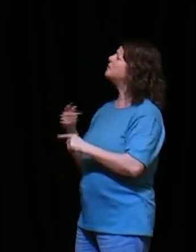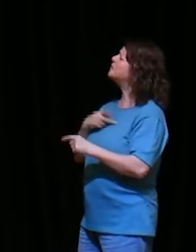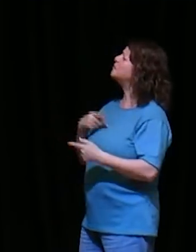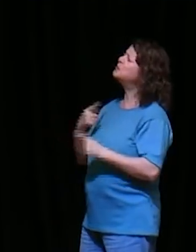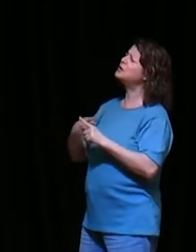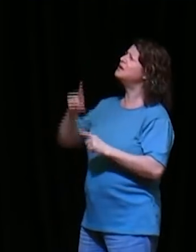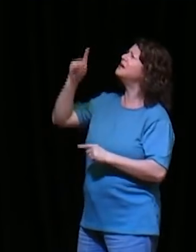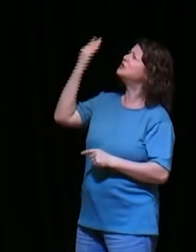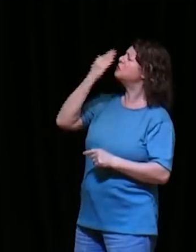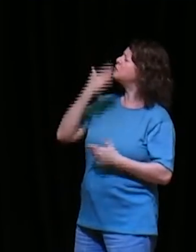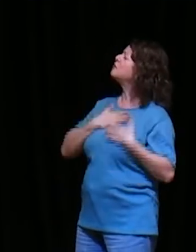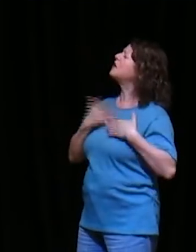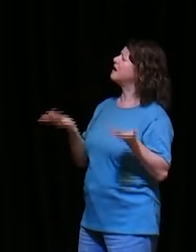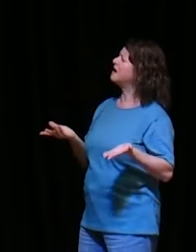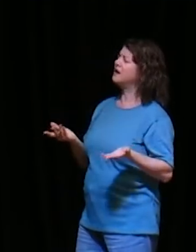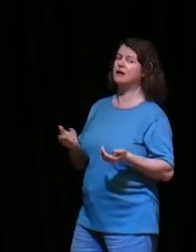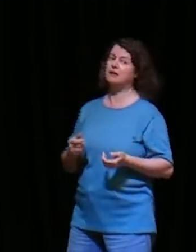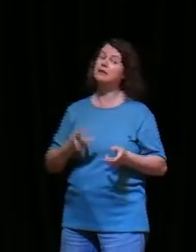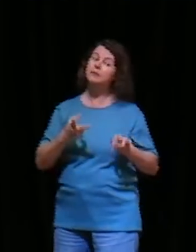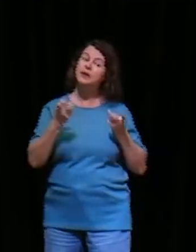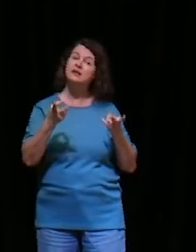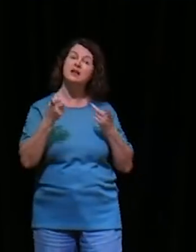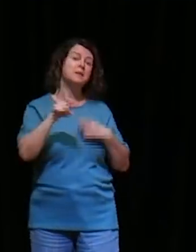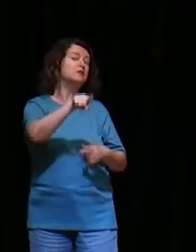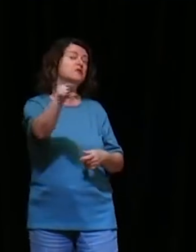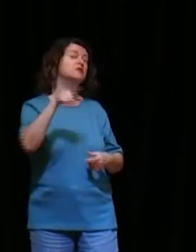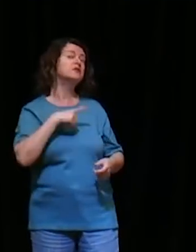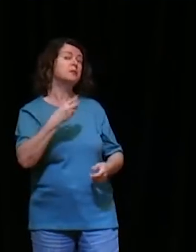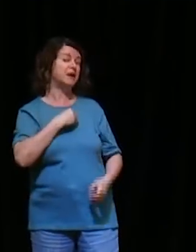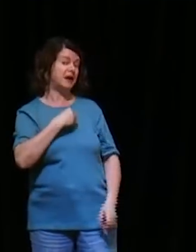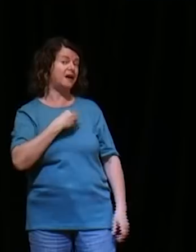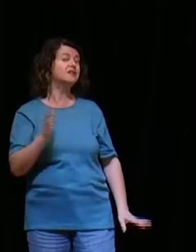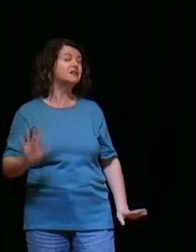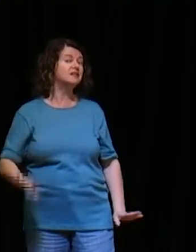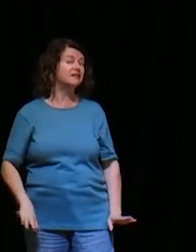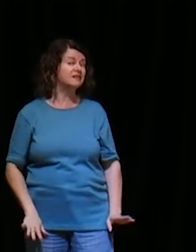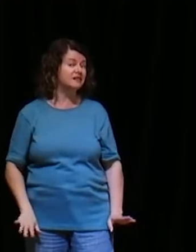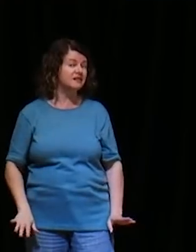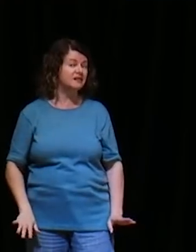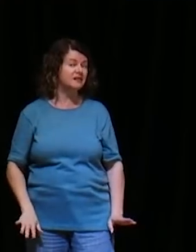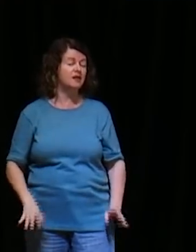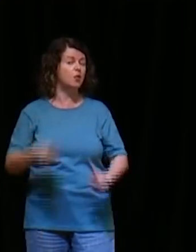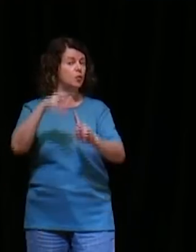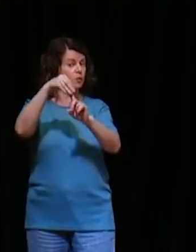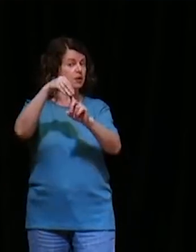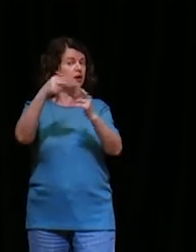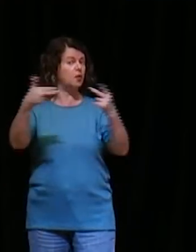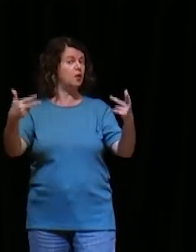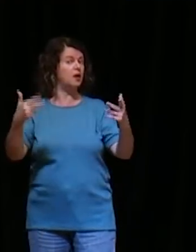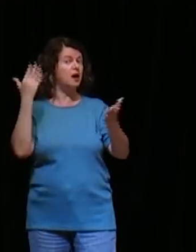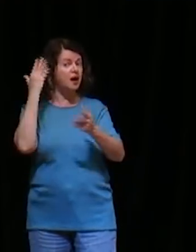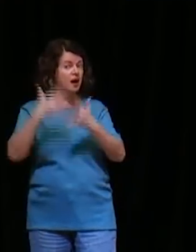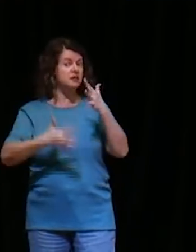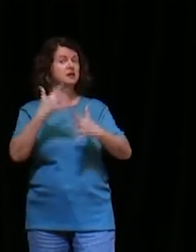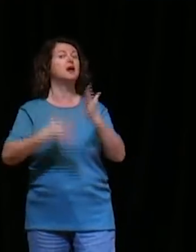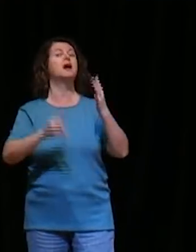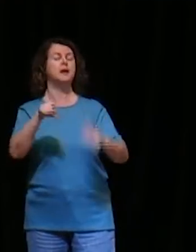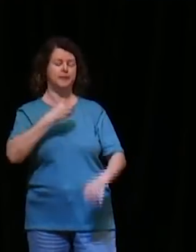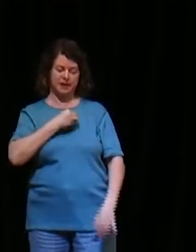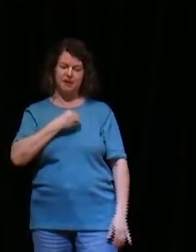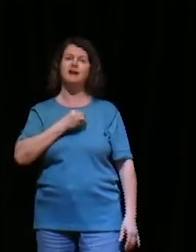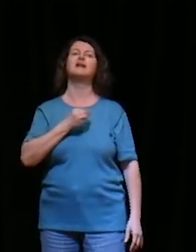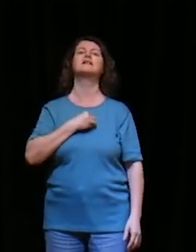vai separar você, de Deus, é o pecado, querido, a Bíblia vai dizer, no livro do profeta Isaías, que os vossos pecados, fazem